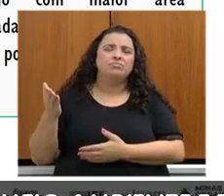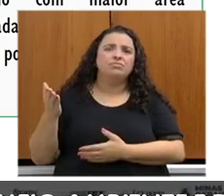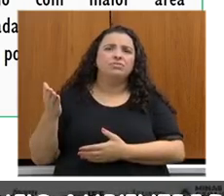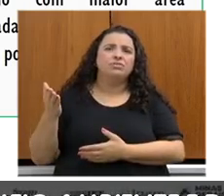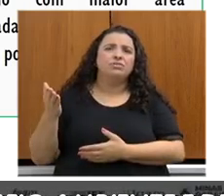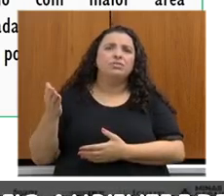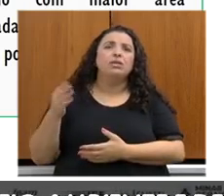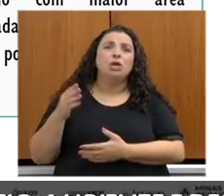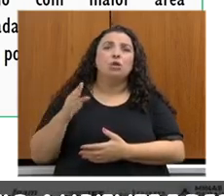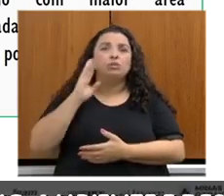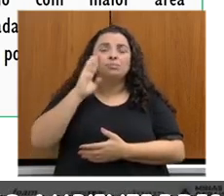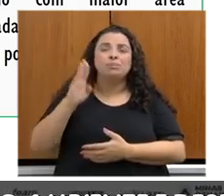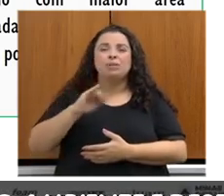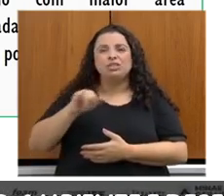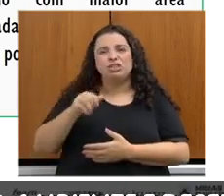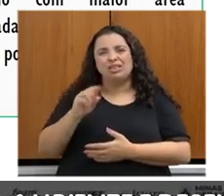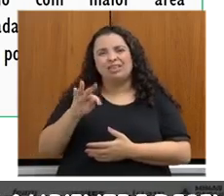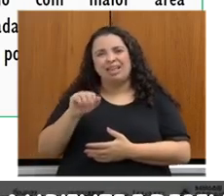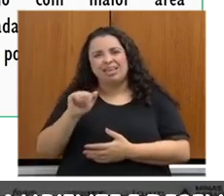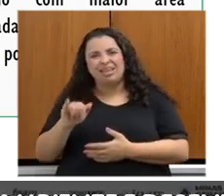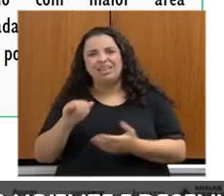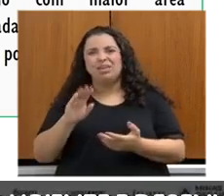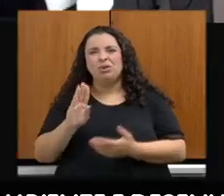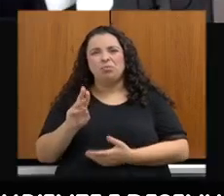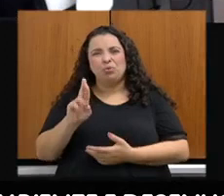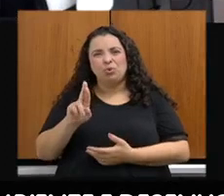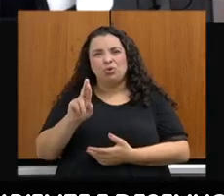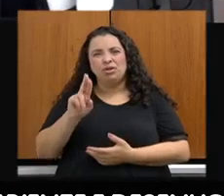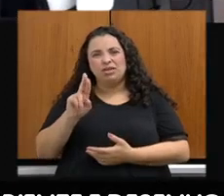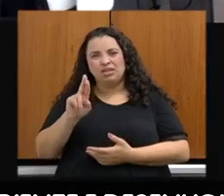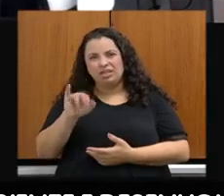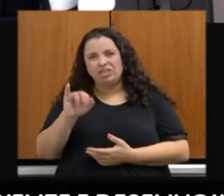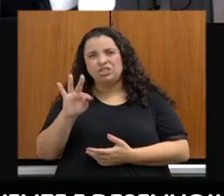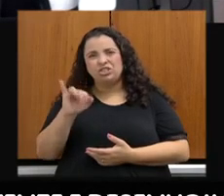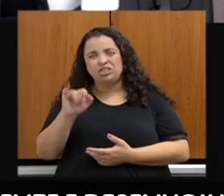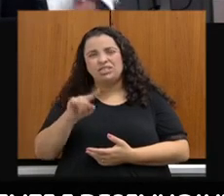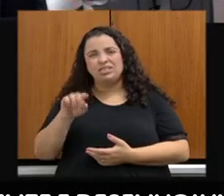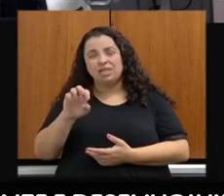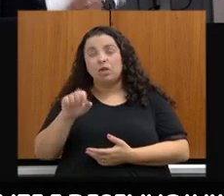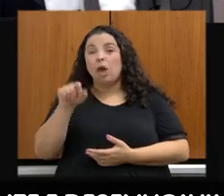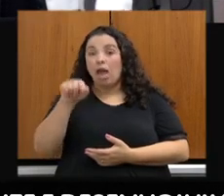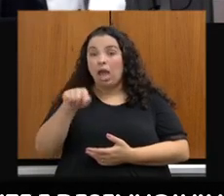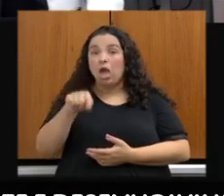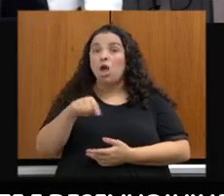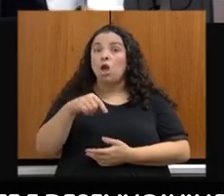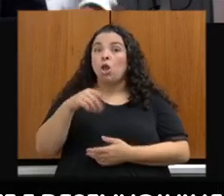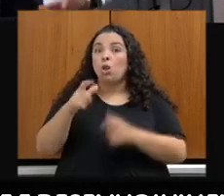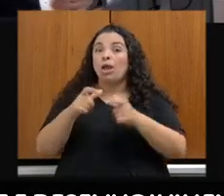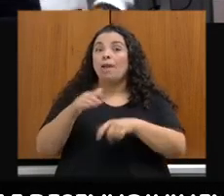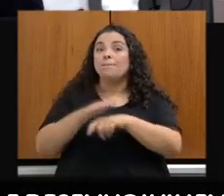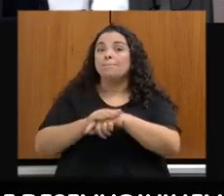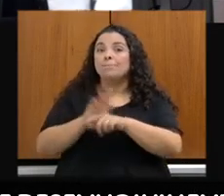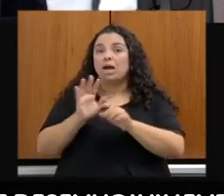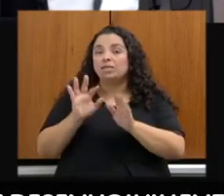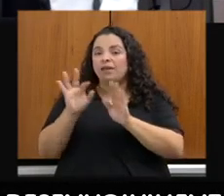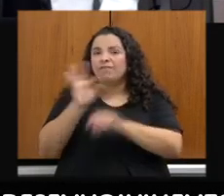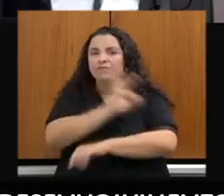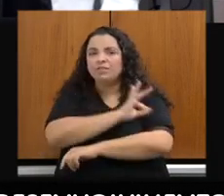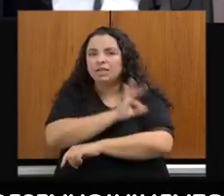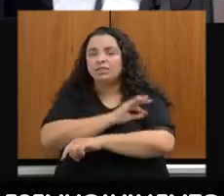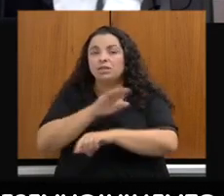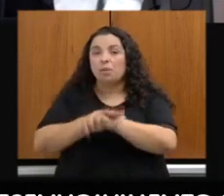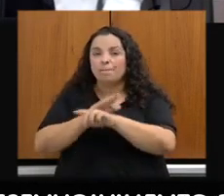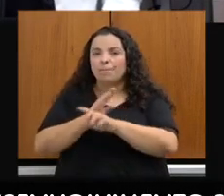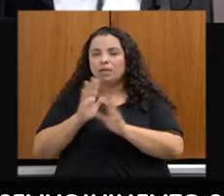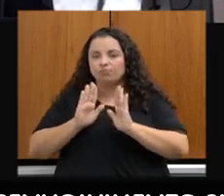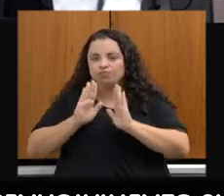municípios onde nós temos intensificado as nossas ações, e aqui alguns outros municípios destacados nesse slide.